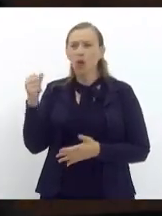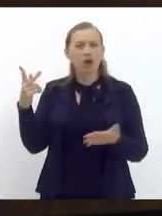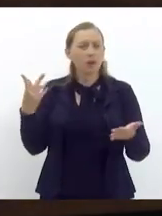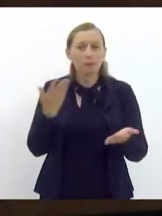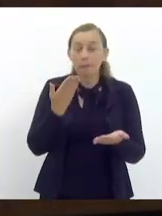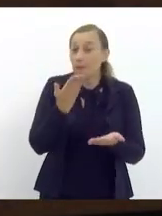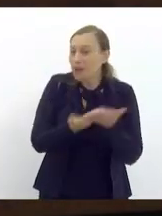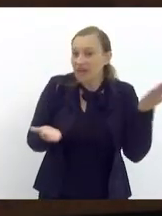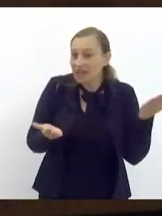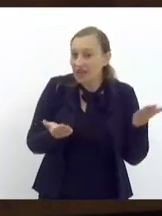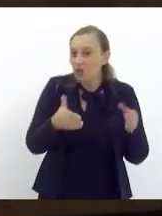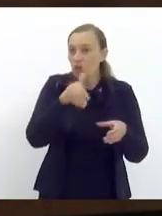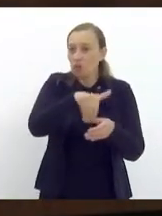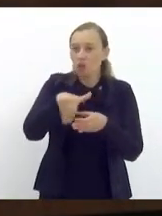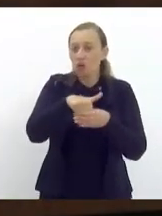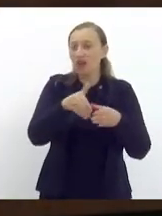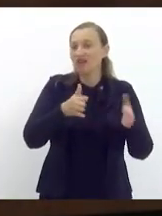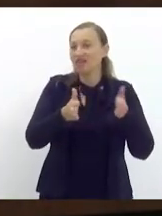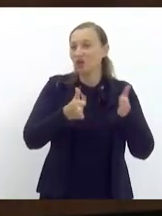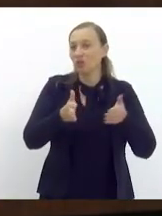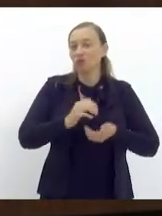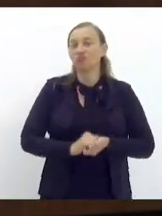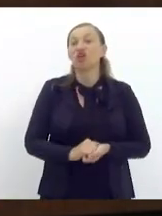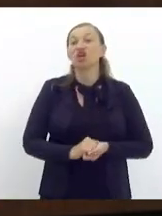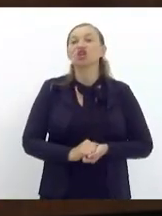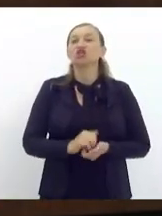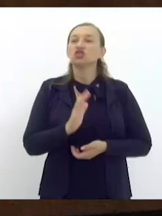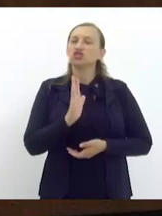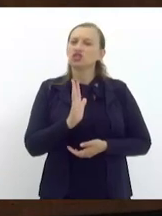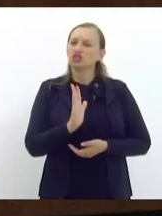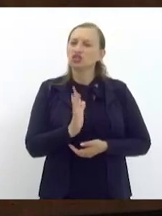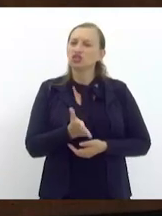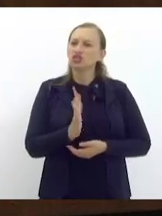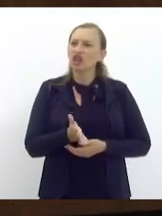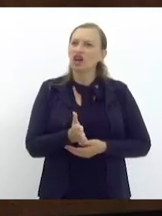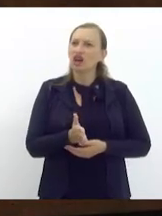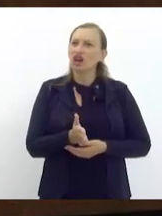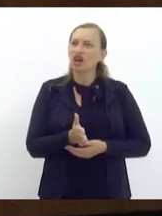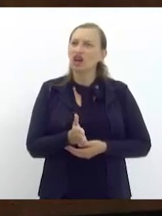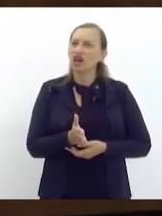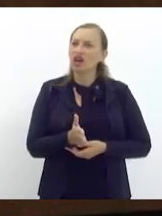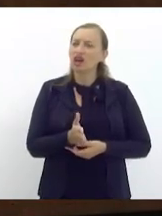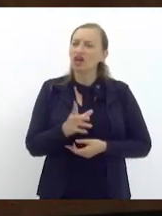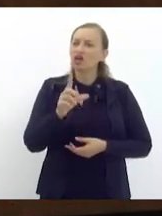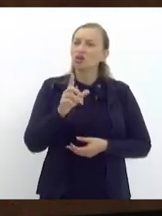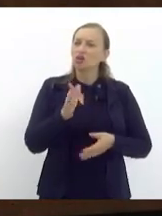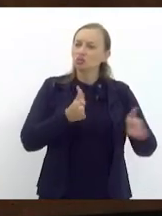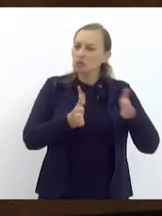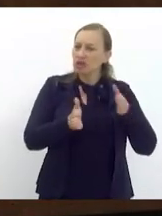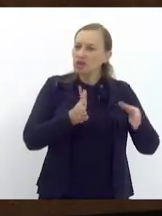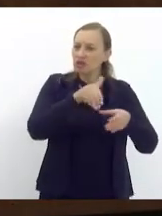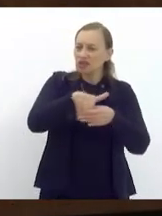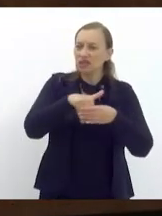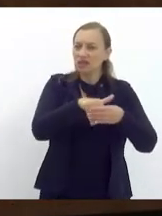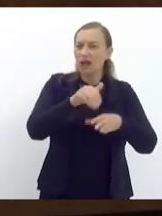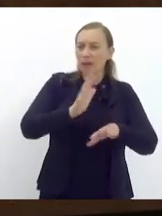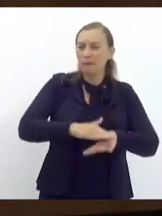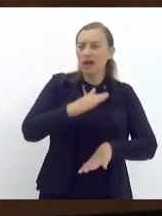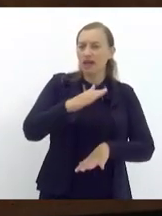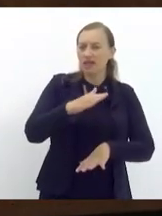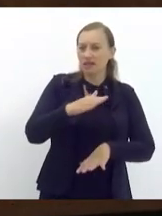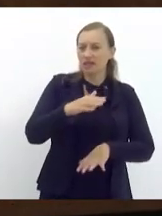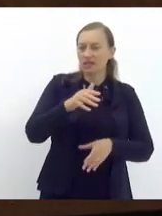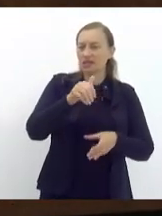uma eleição. Chegou a ser numa das eleições a mais votada,